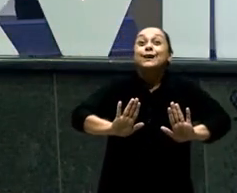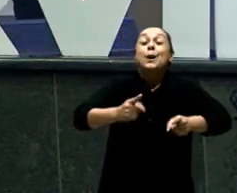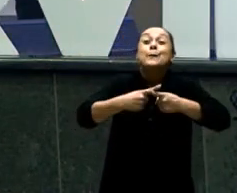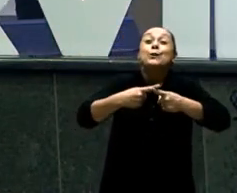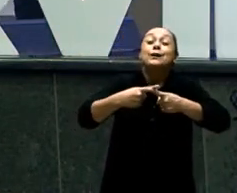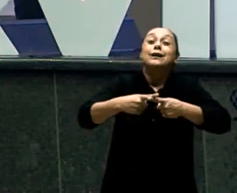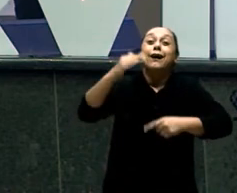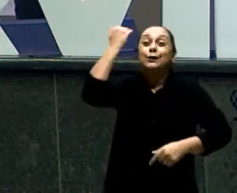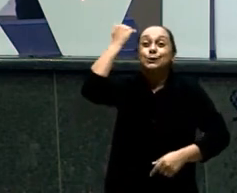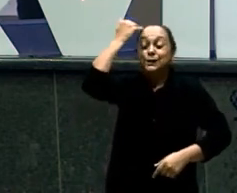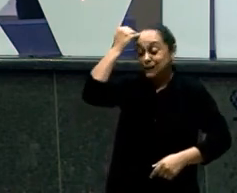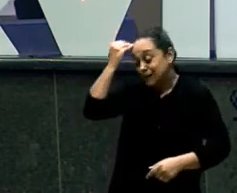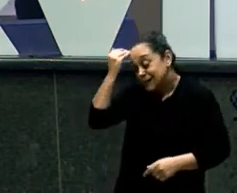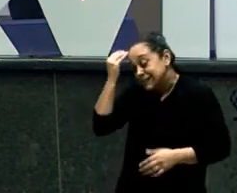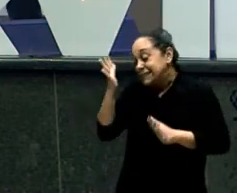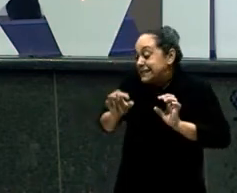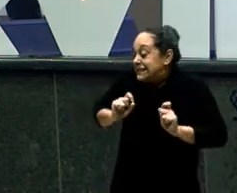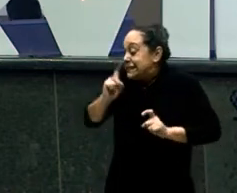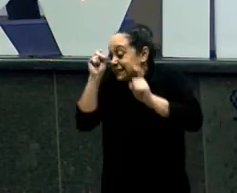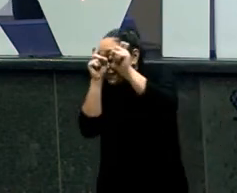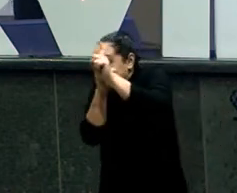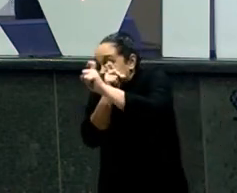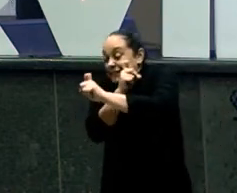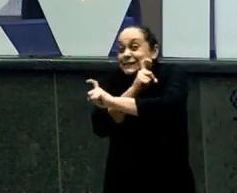Interpessoal Como é? Mãe